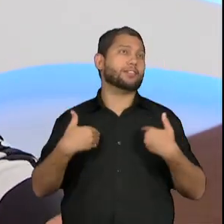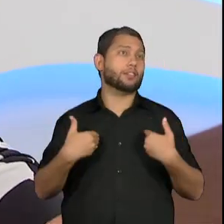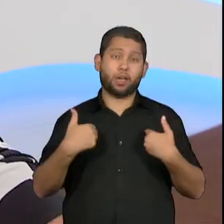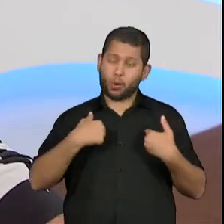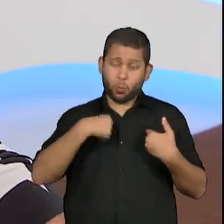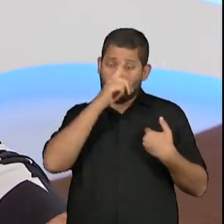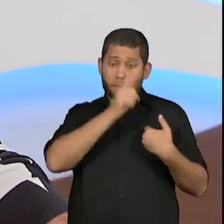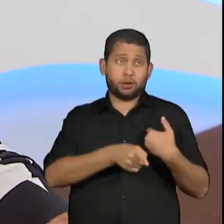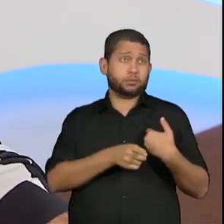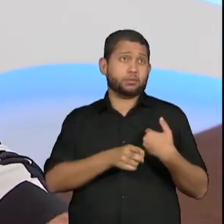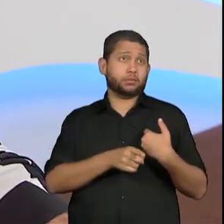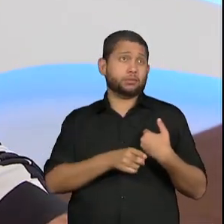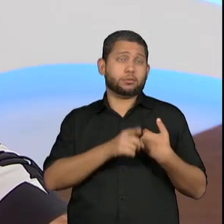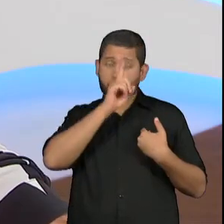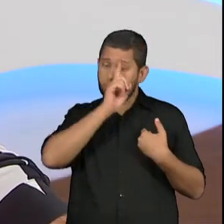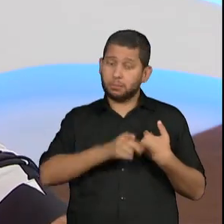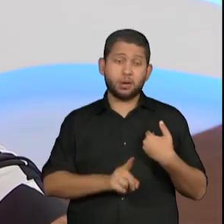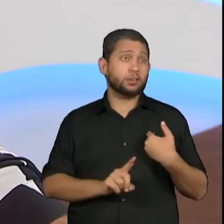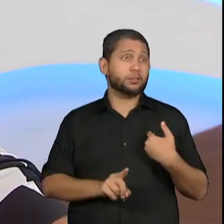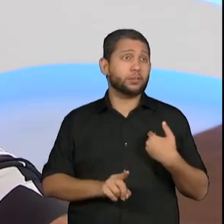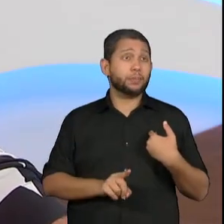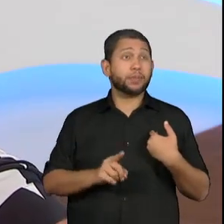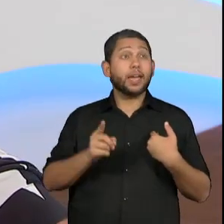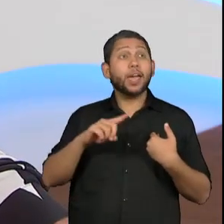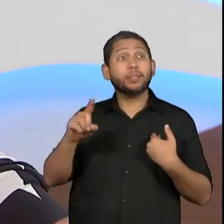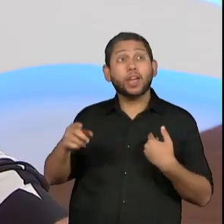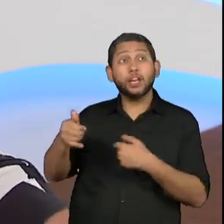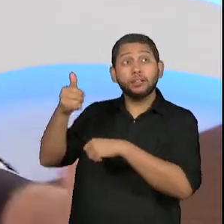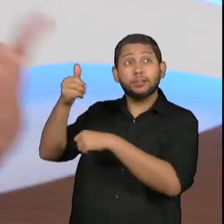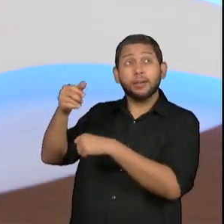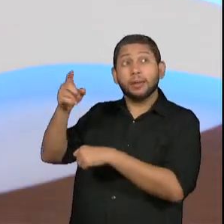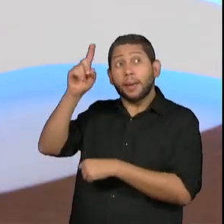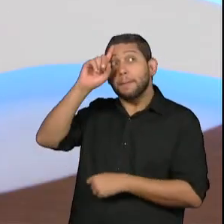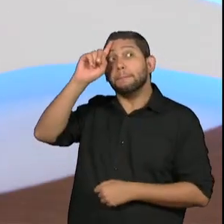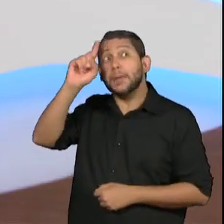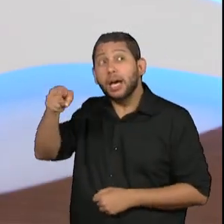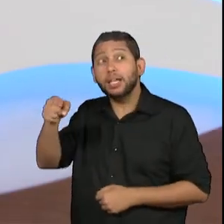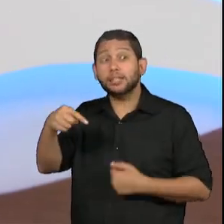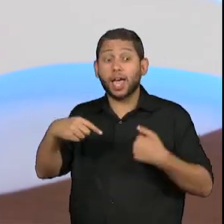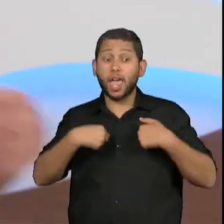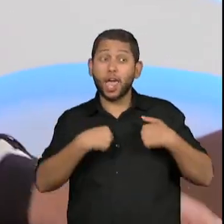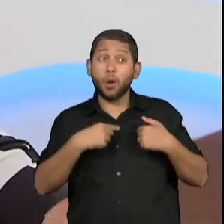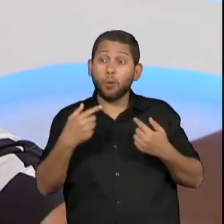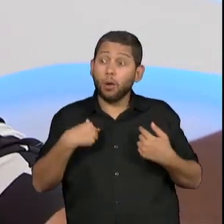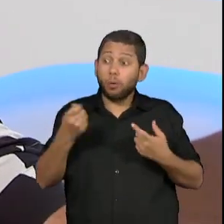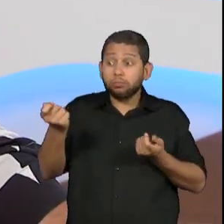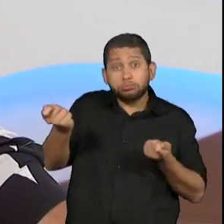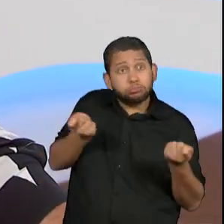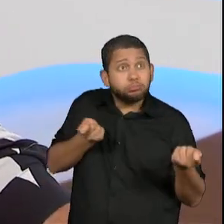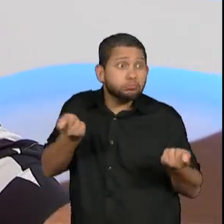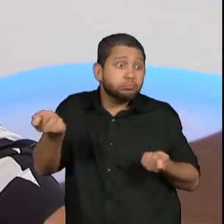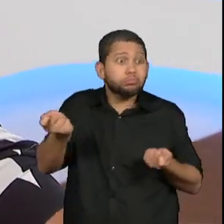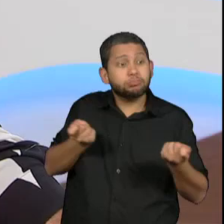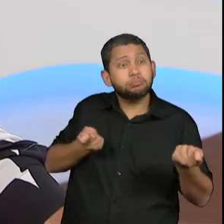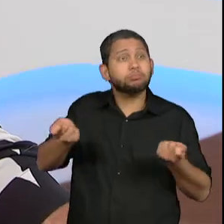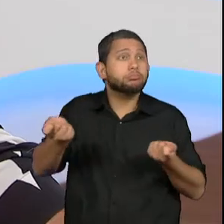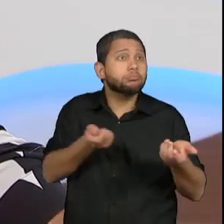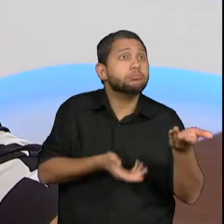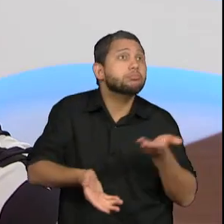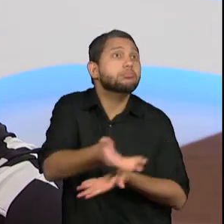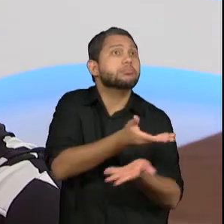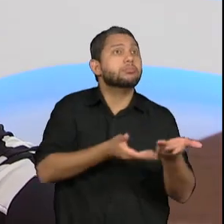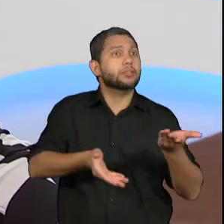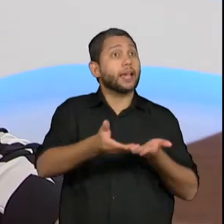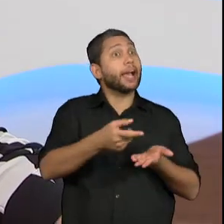eu faço intervenções na festa. Nas intervenções que posso fazer, tento chamar a atenção